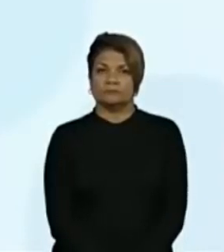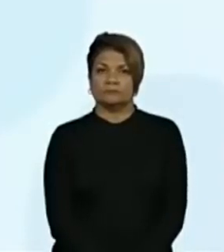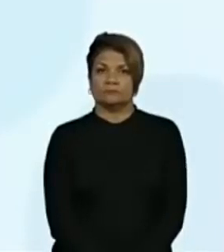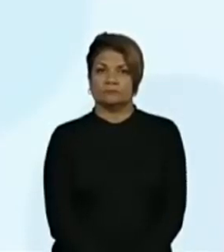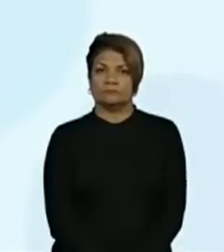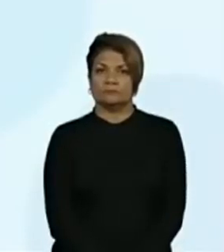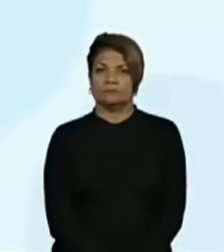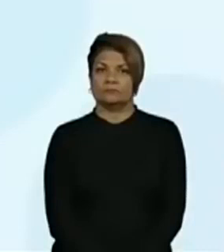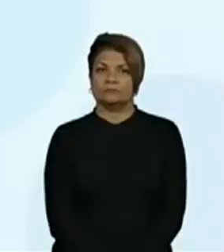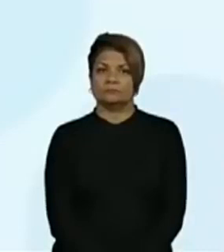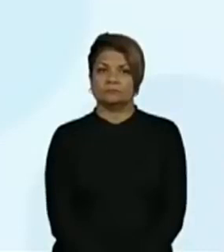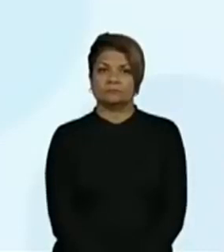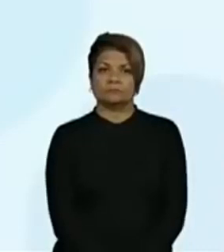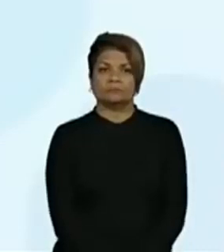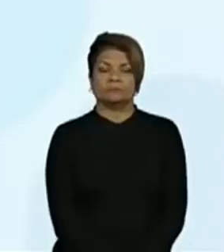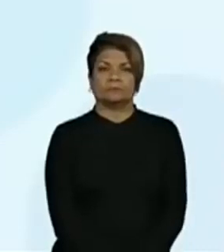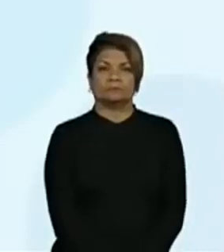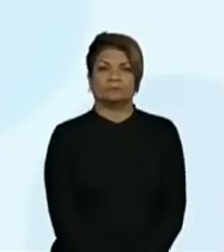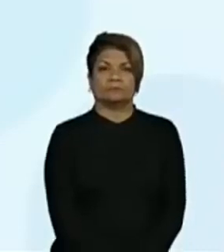Quilômetros.